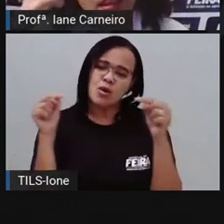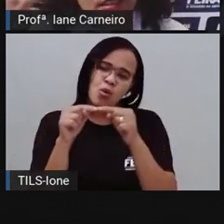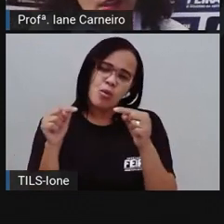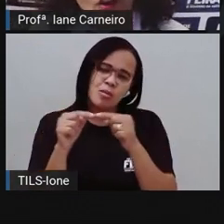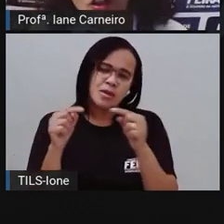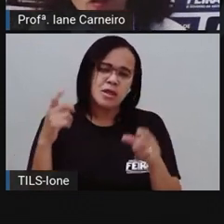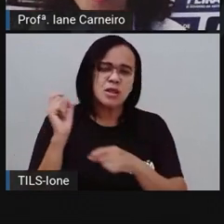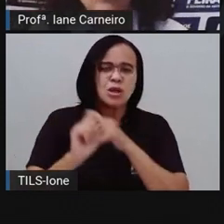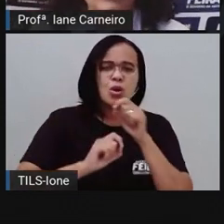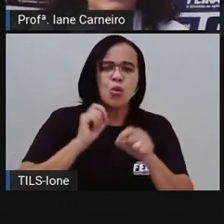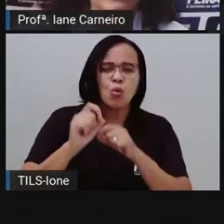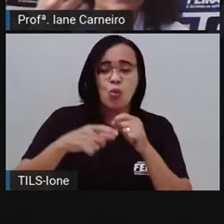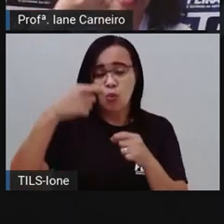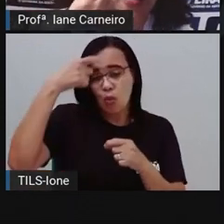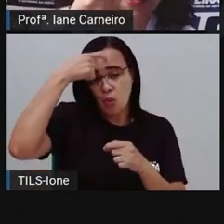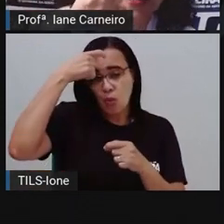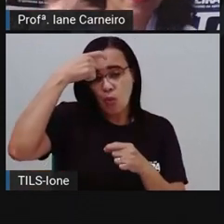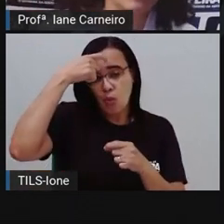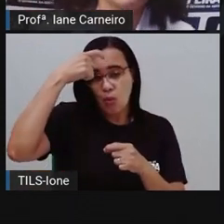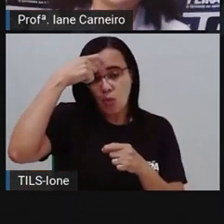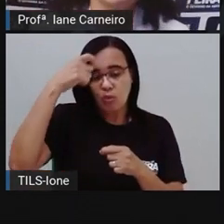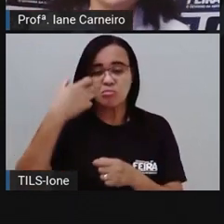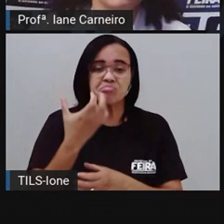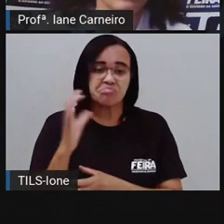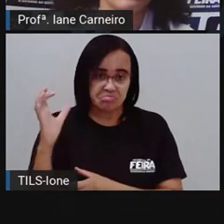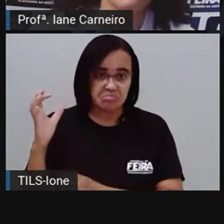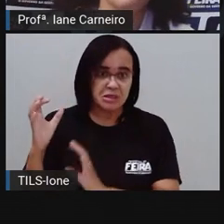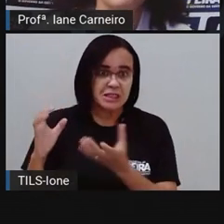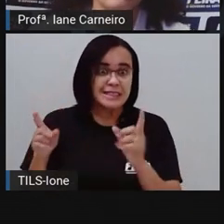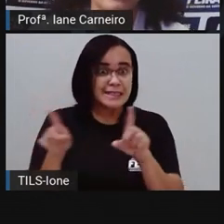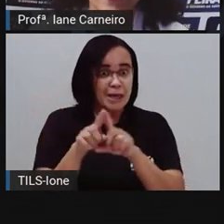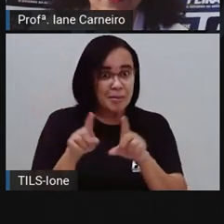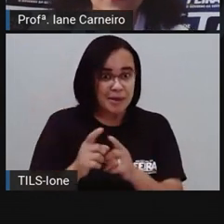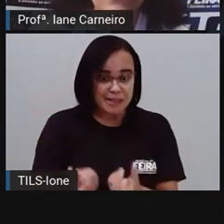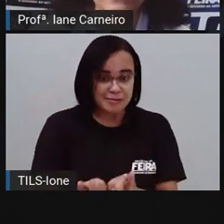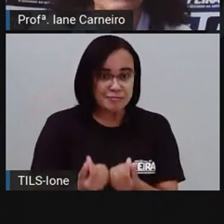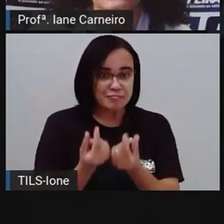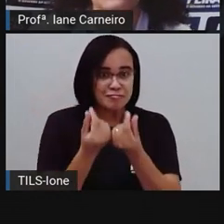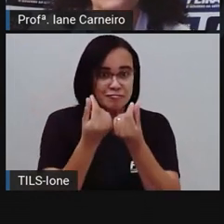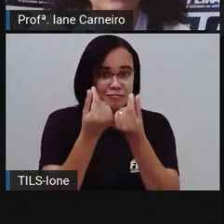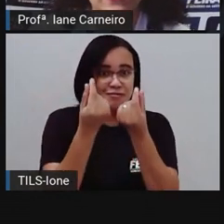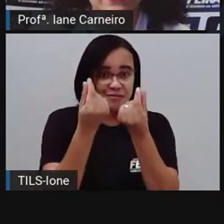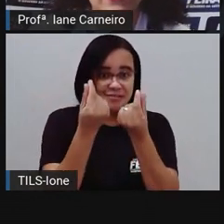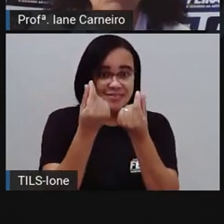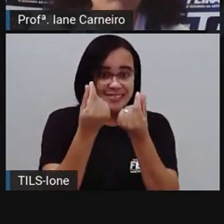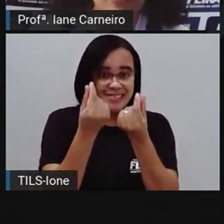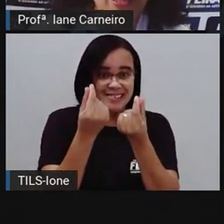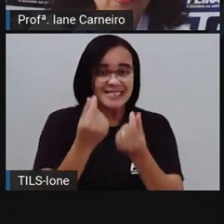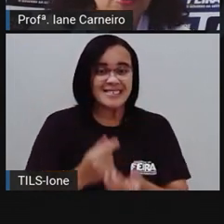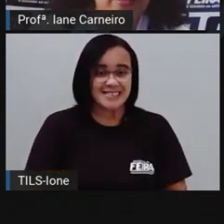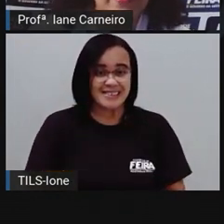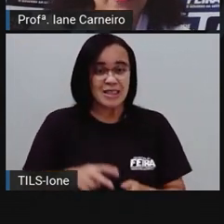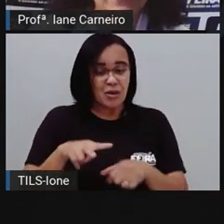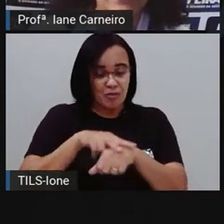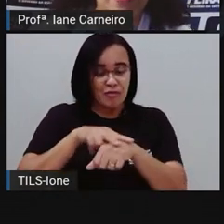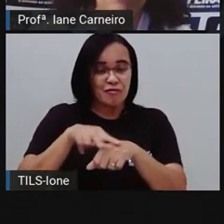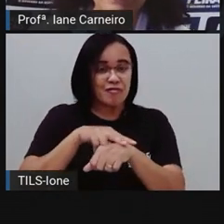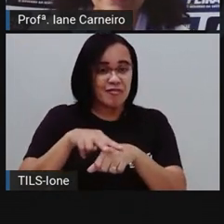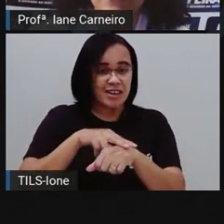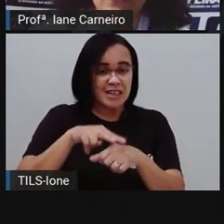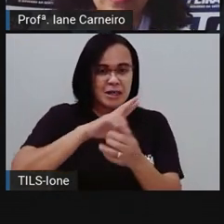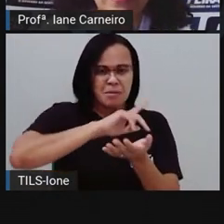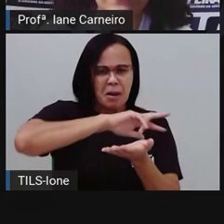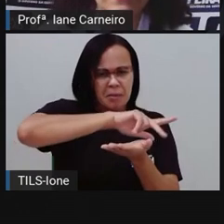consciência ecológica e a riqueza, né? Aí é o dinheiro. Então, o verde tem essas